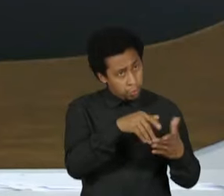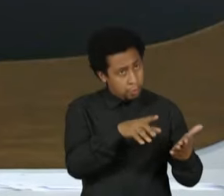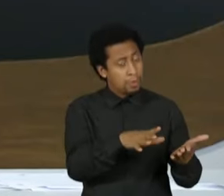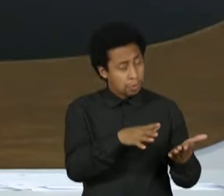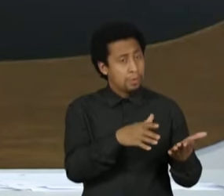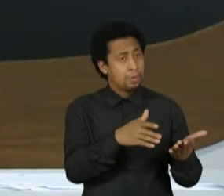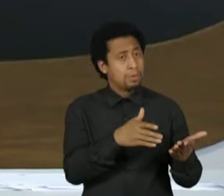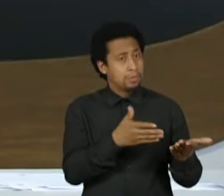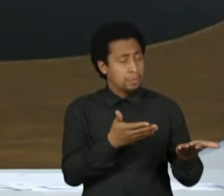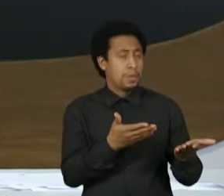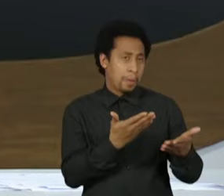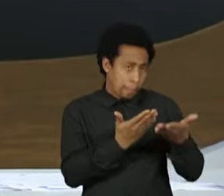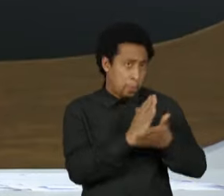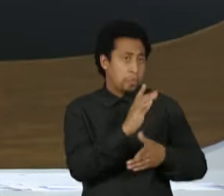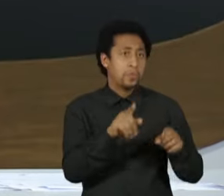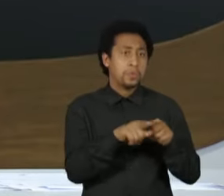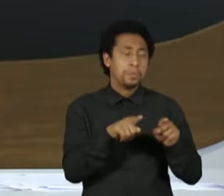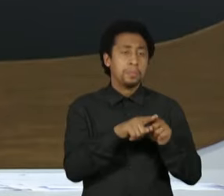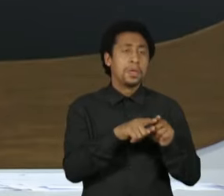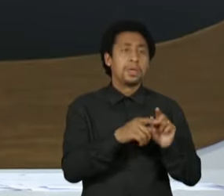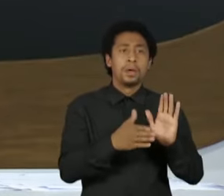votou a favor da PEC Kamikaze.